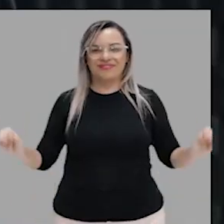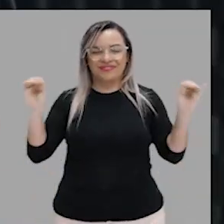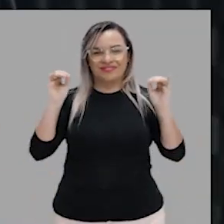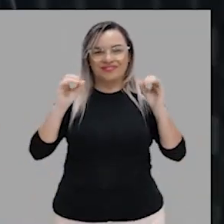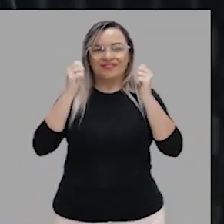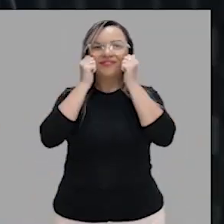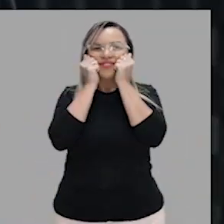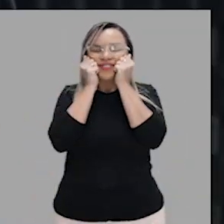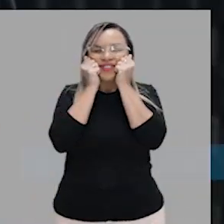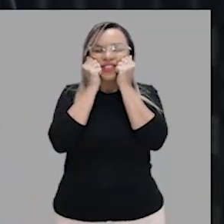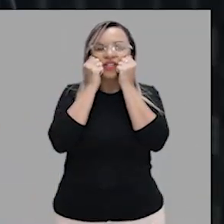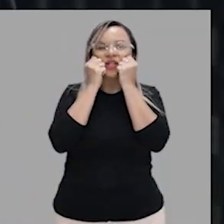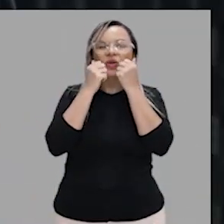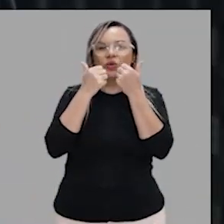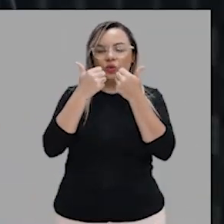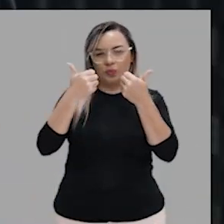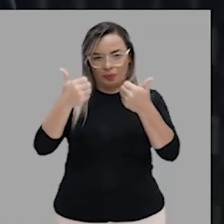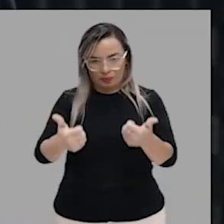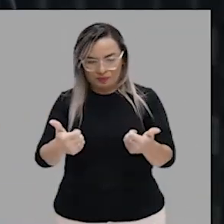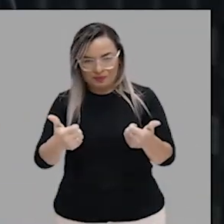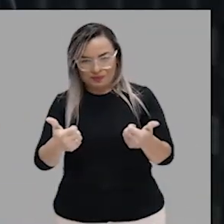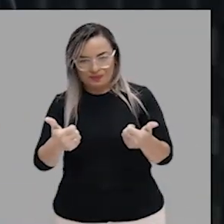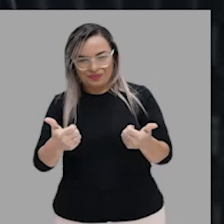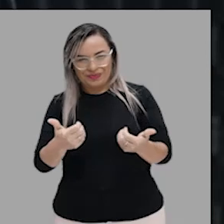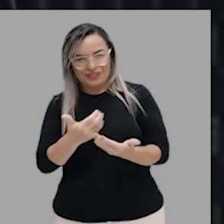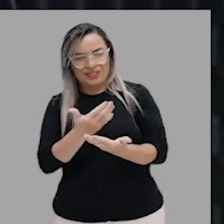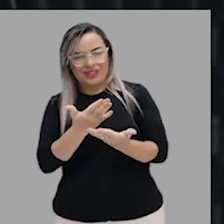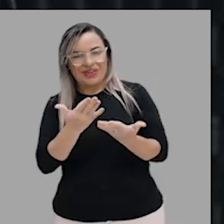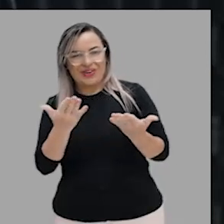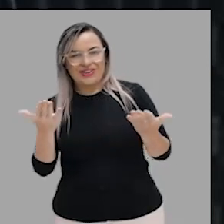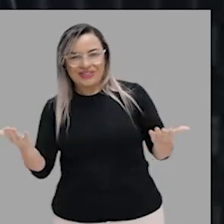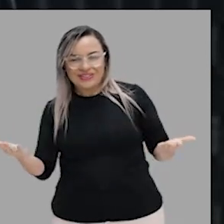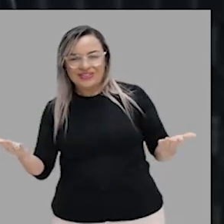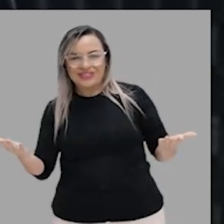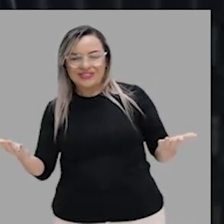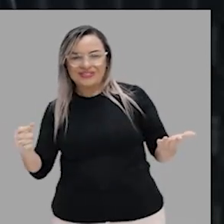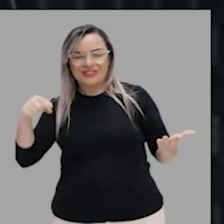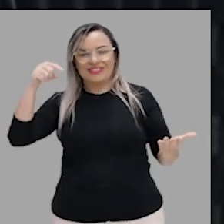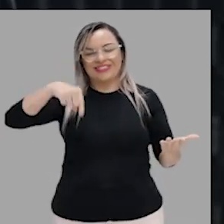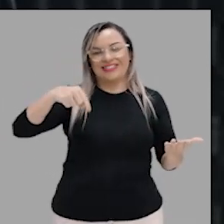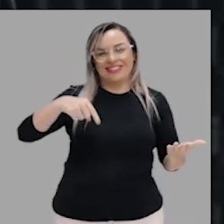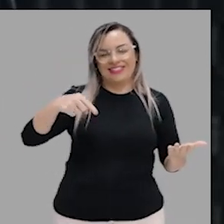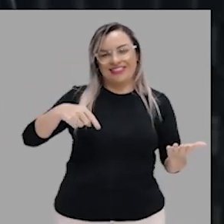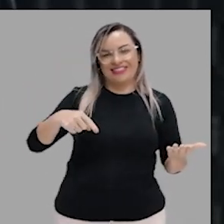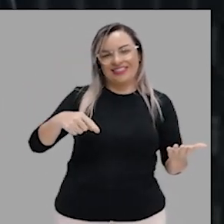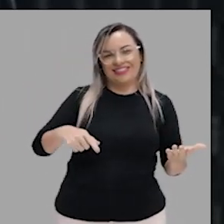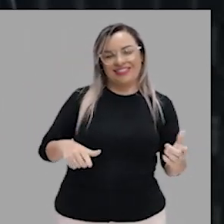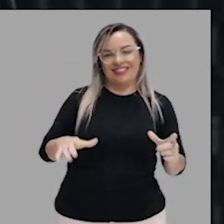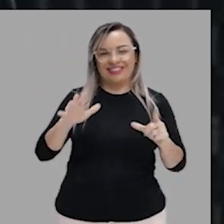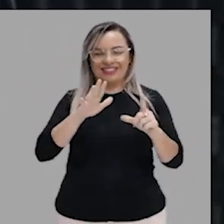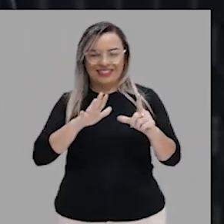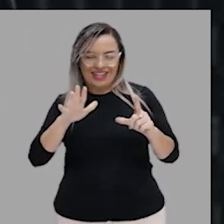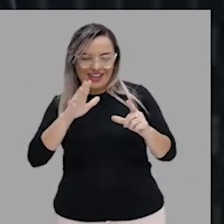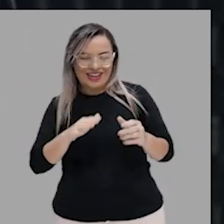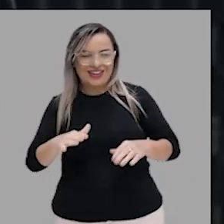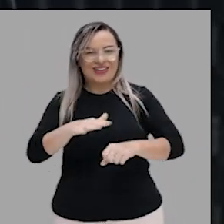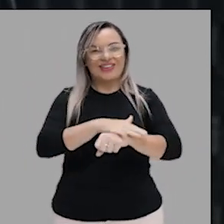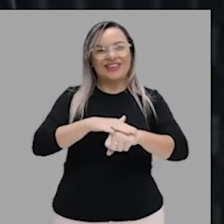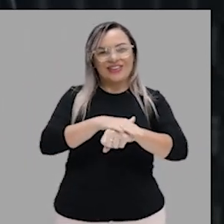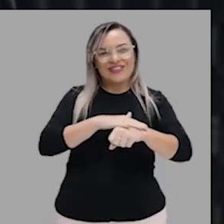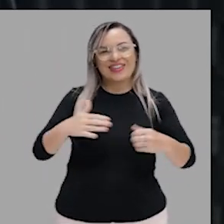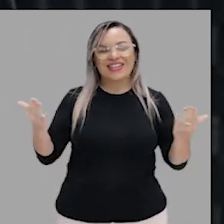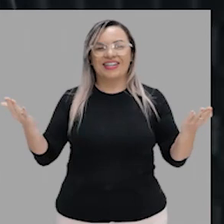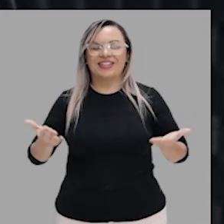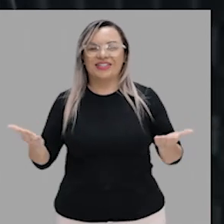Oi, Xuxas, tudo bem com vocês? Olha, um clima maravilhoso aqui no estúdio. Nós estávamos conversando justamente sobre a aula de